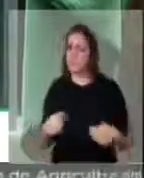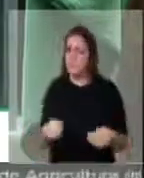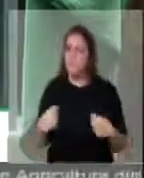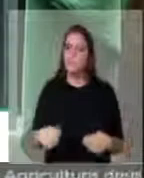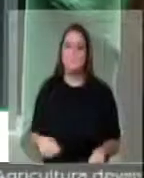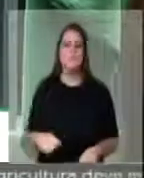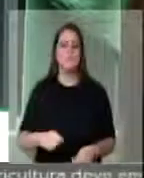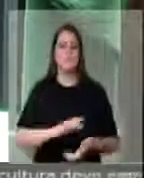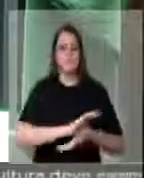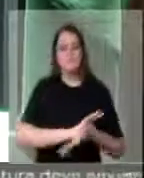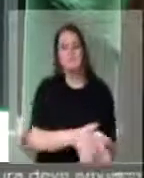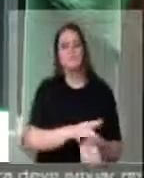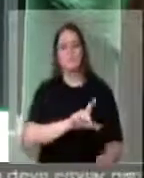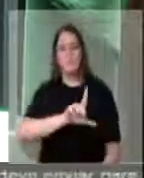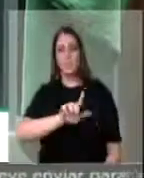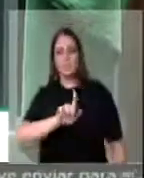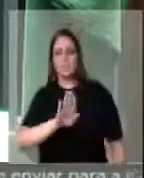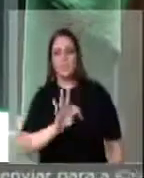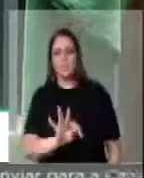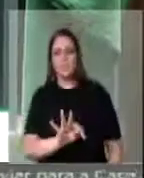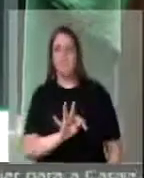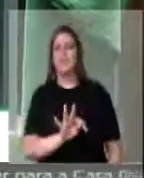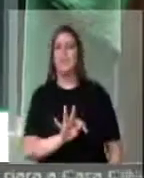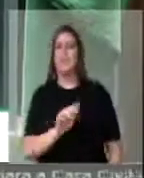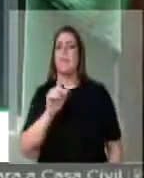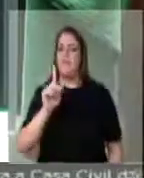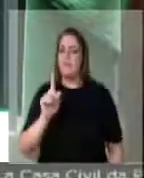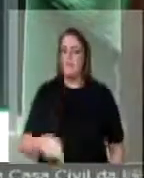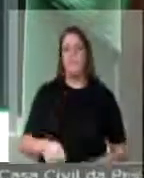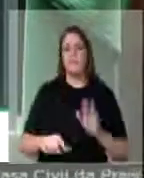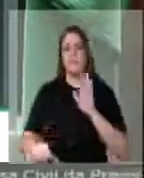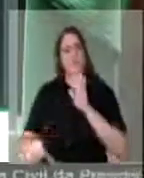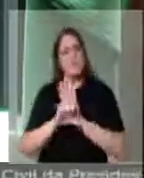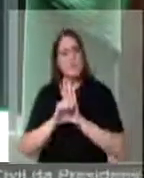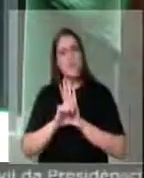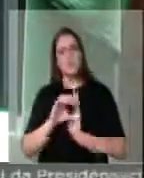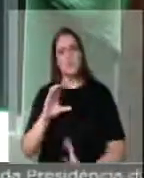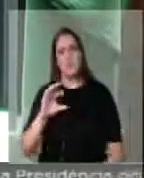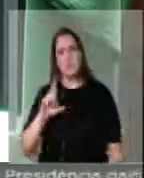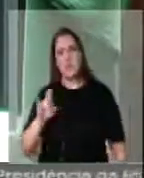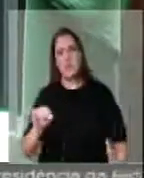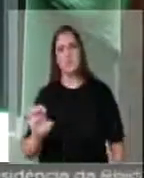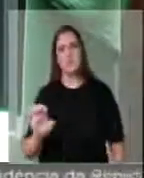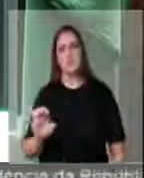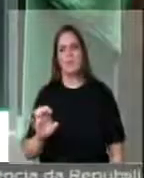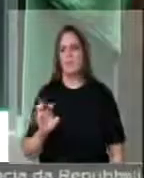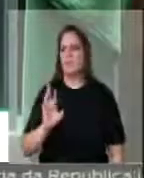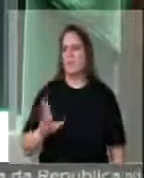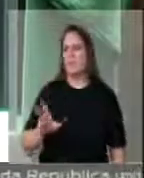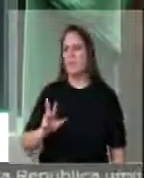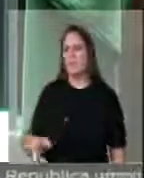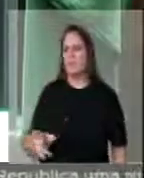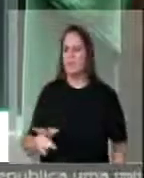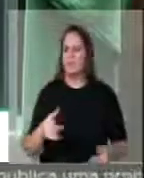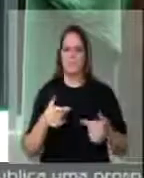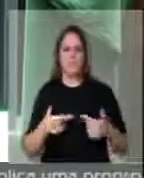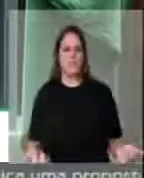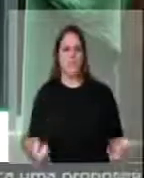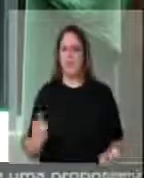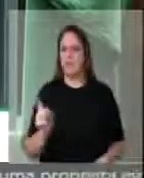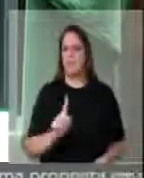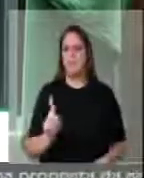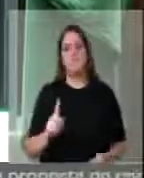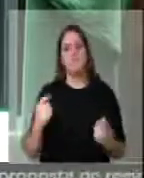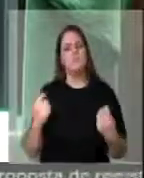e a transfobia se tornem crimes, não se quer nenhum privilégio. Quer-se igual